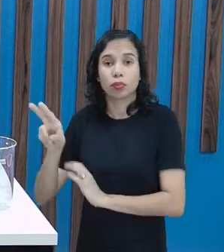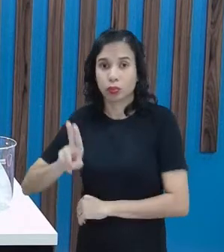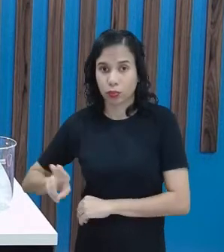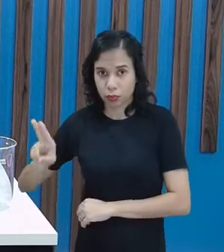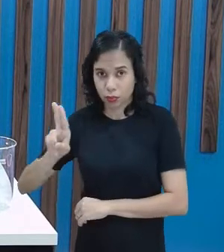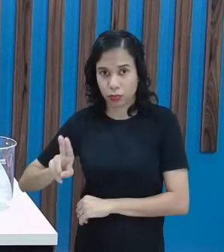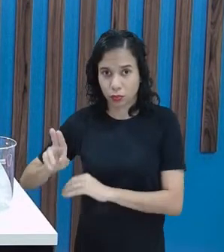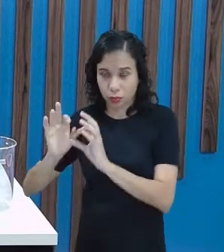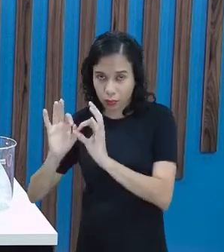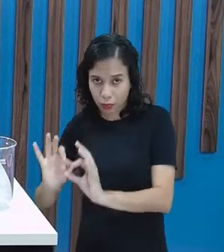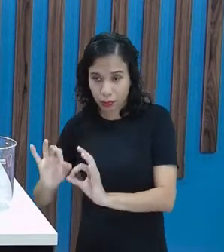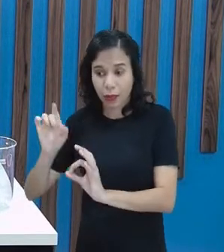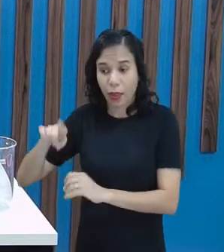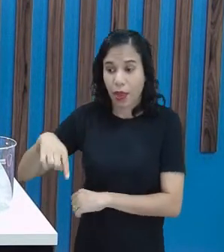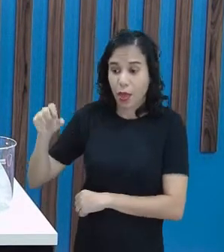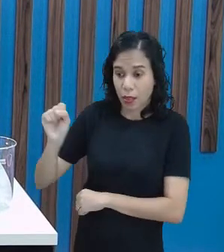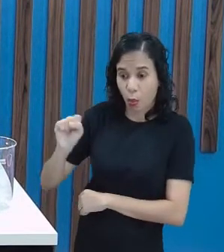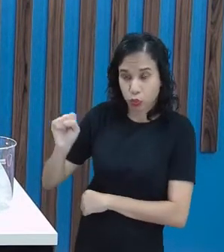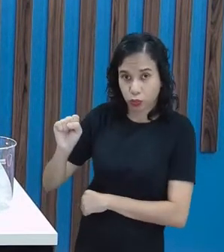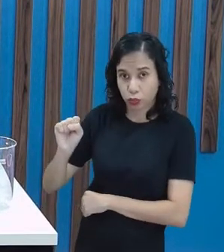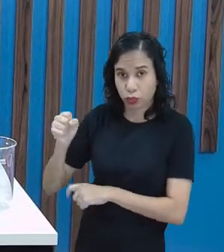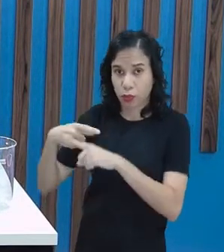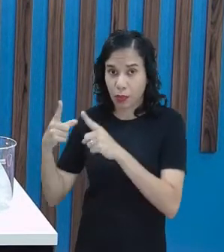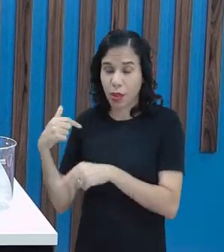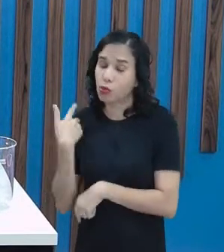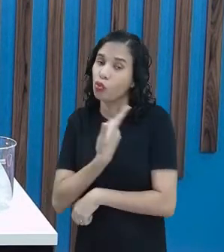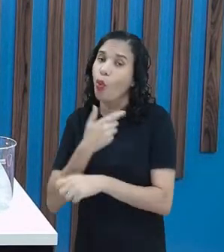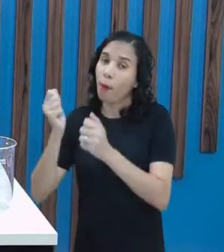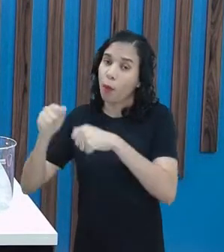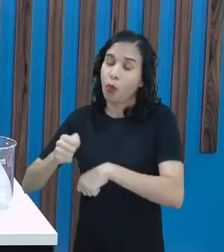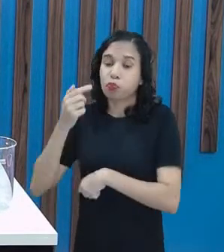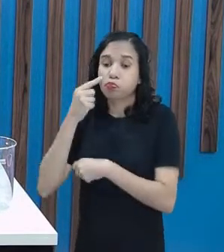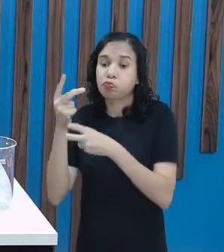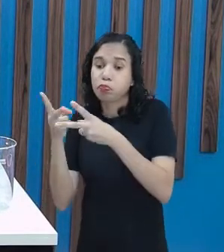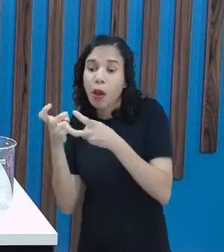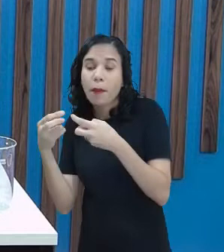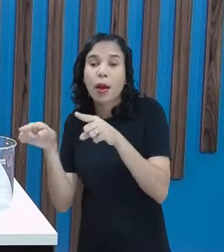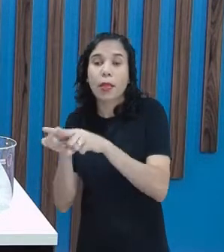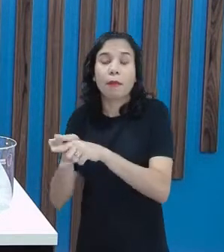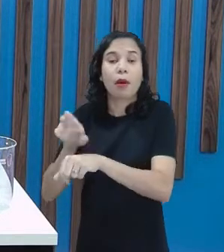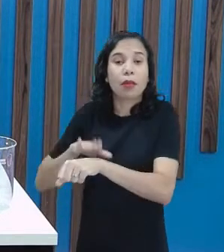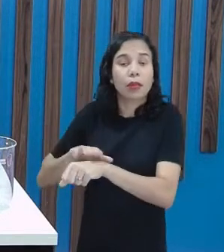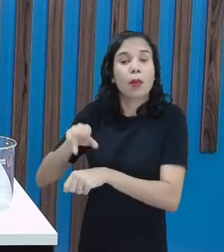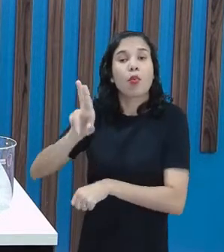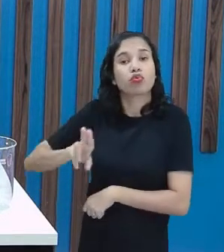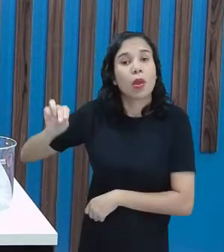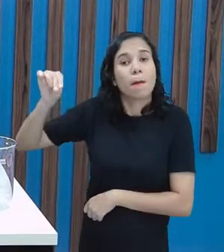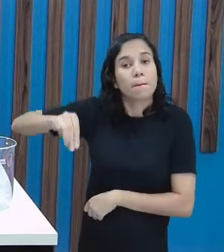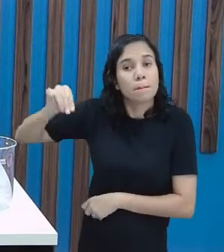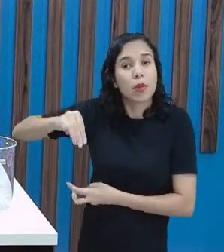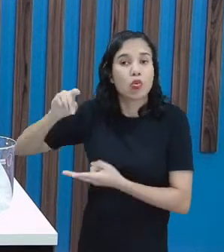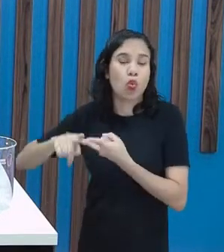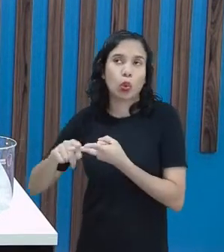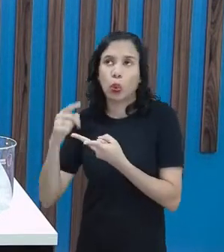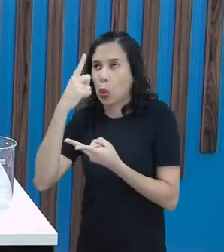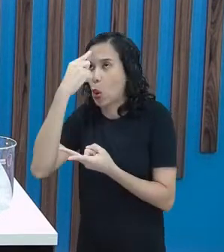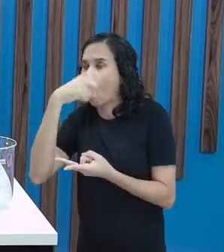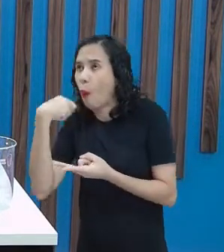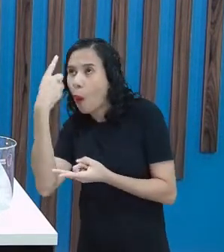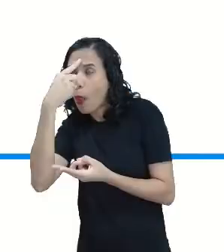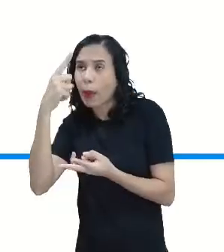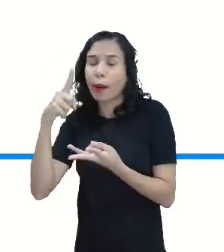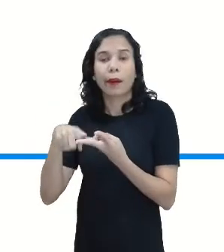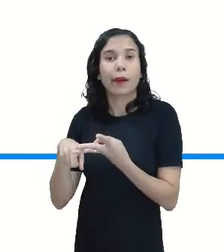padronizada, que é o segundo. Mas a gente pode medir o tempo também com os minutos, com as horas,